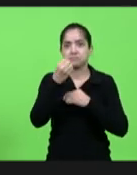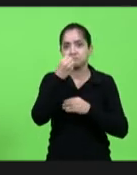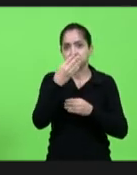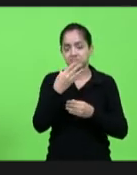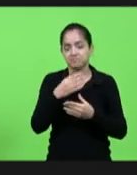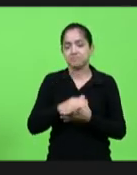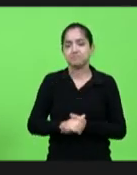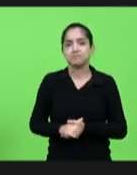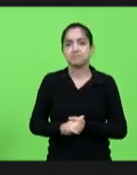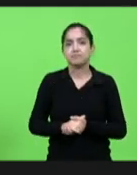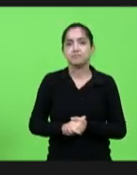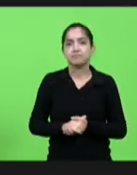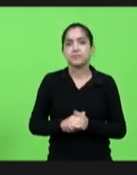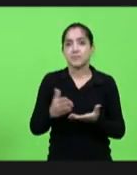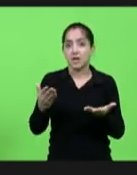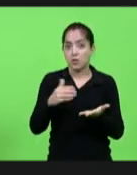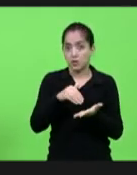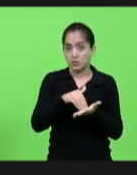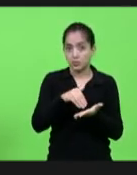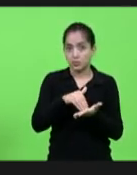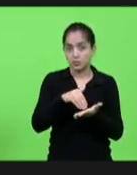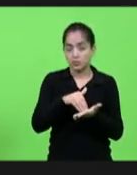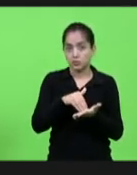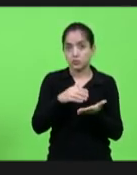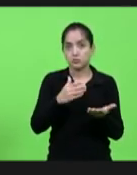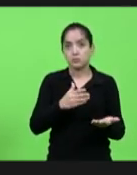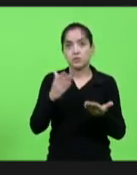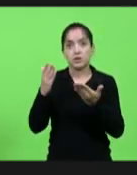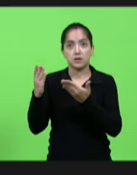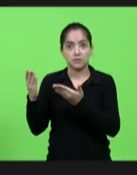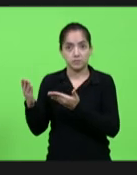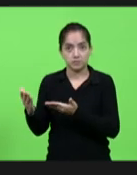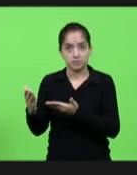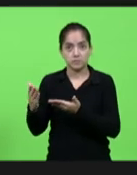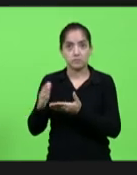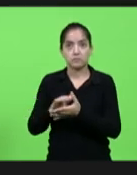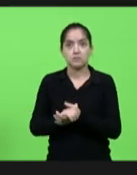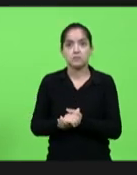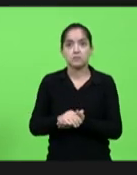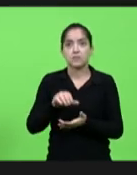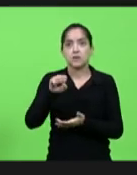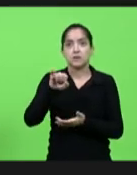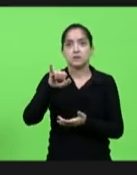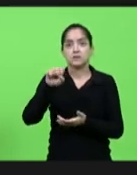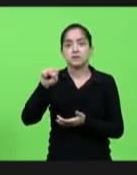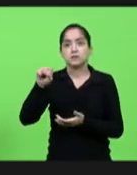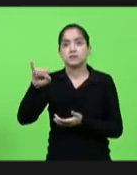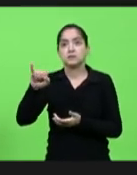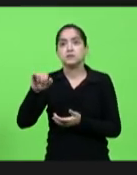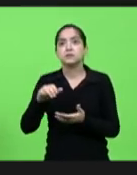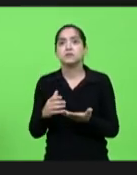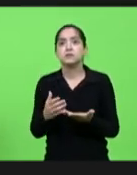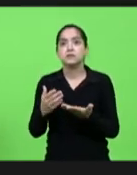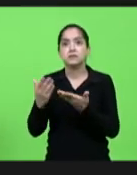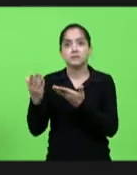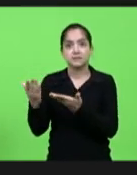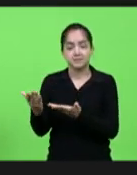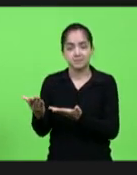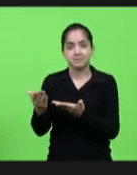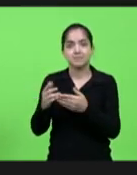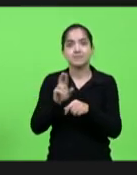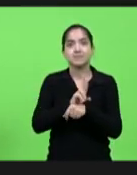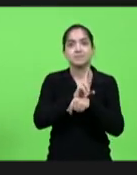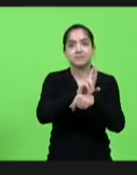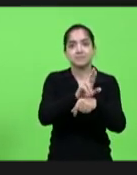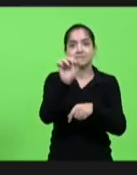necessária e por último então eu passo a palavra a Cici Blind representando nesse ato a Federação